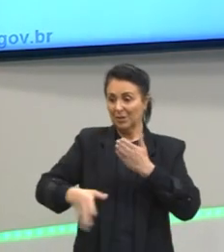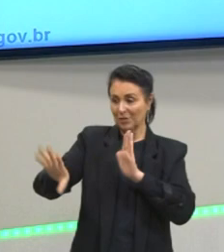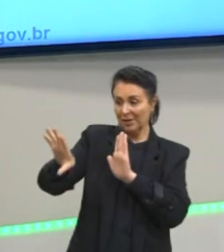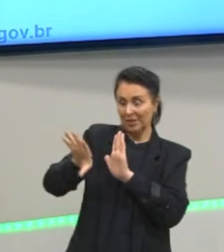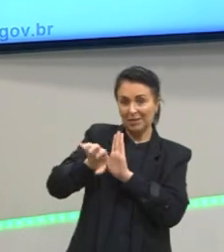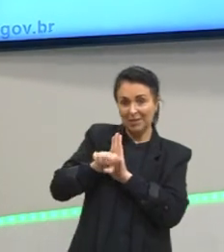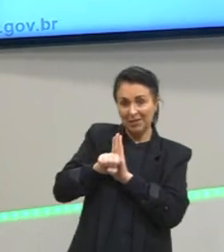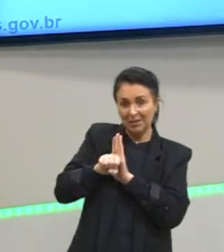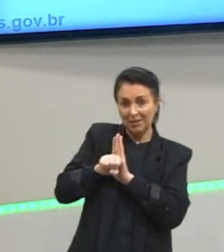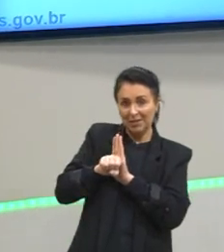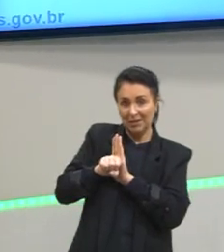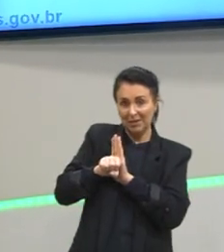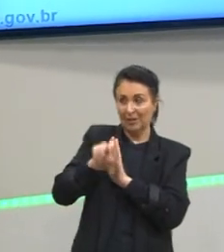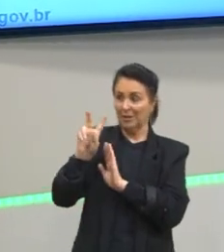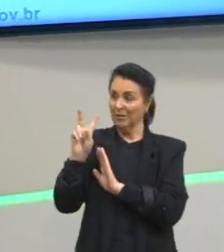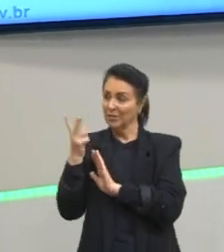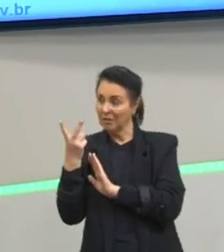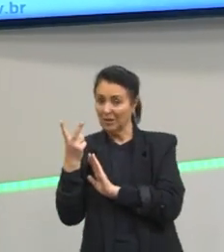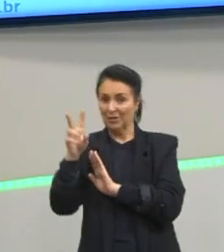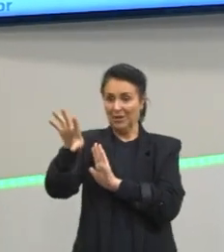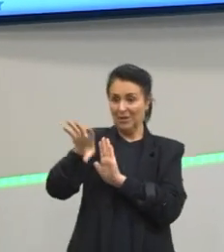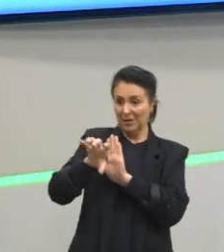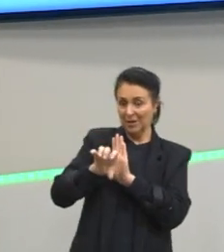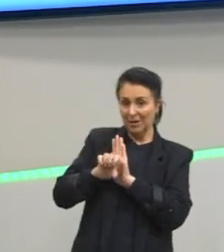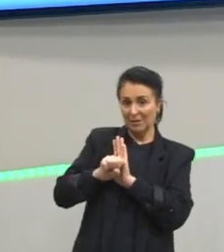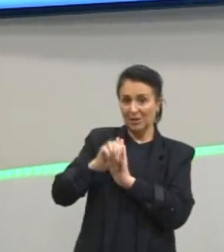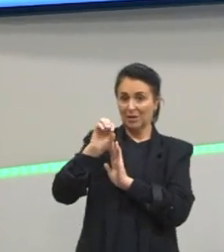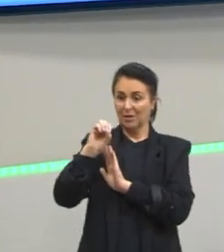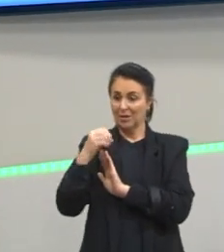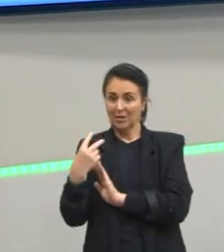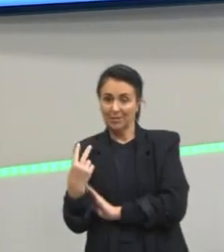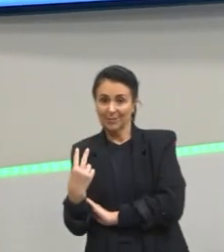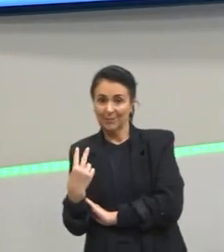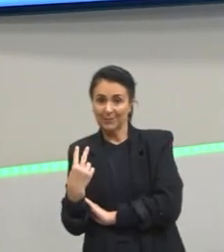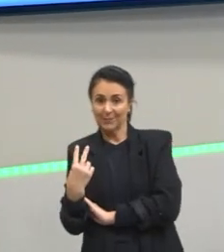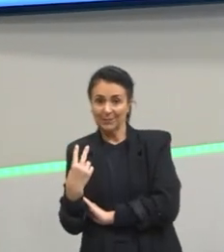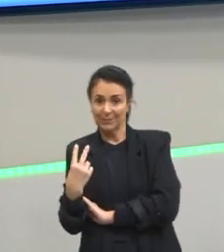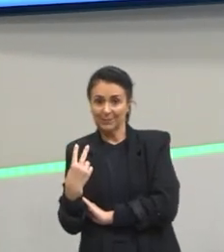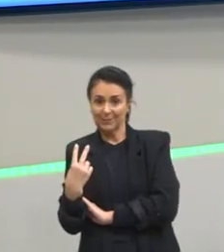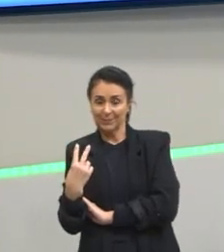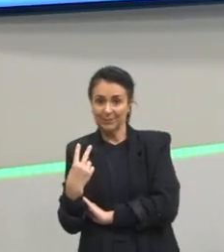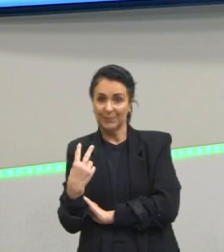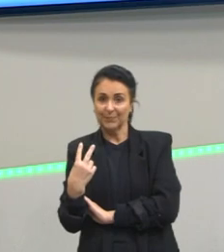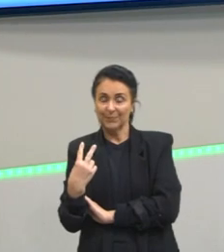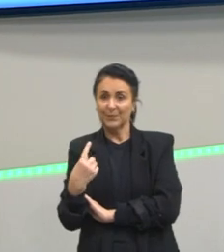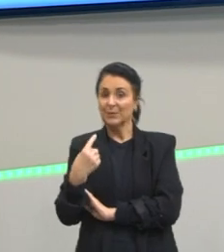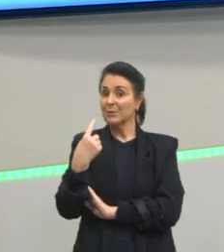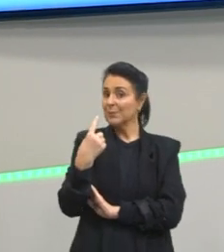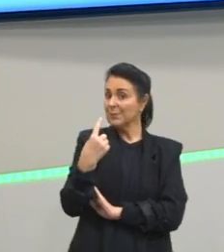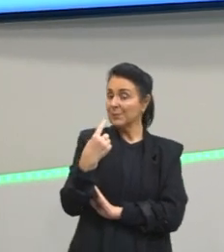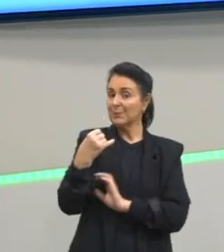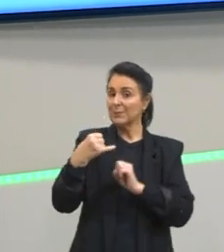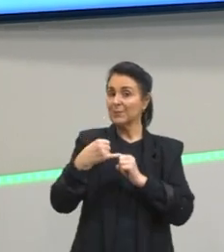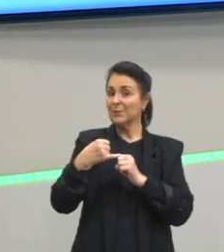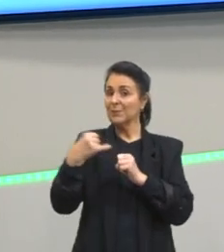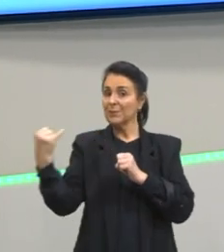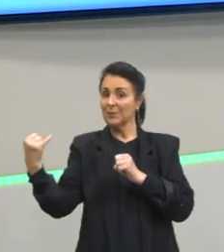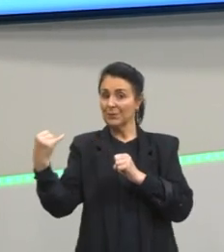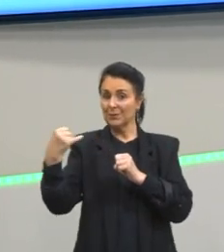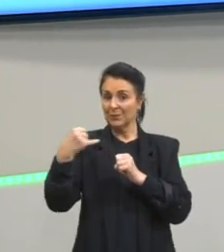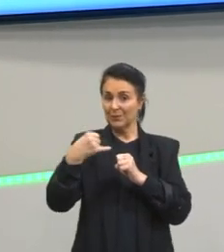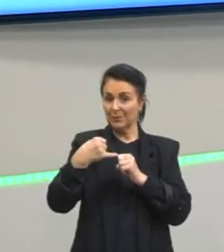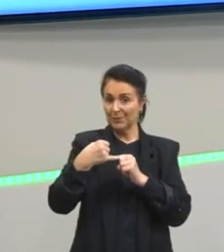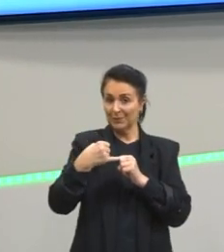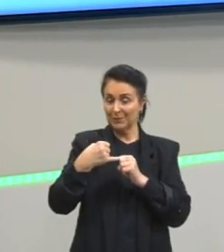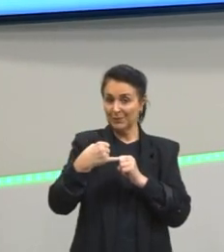uma pelo hidrogênio, atrair outra molécula pelo oxigênio, sendo um íon que vai atrair